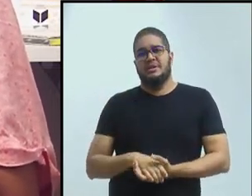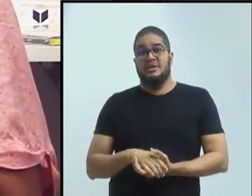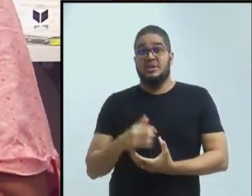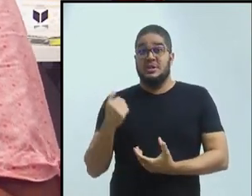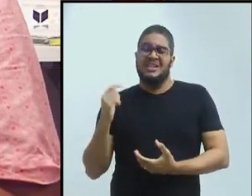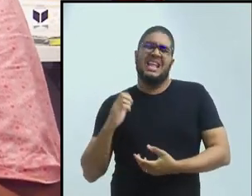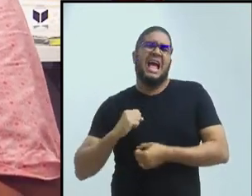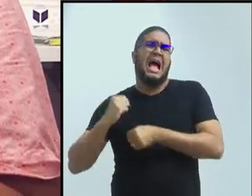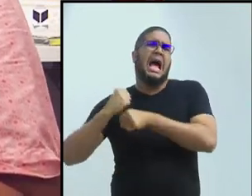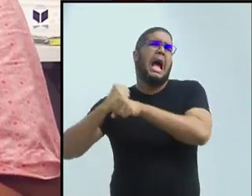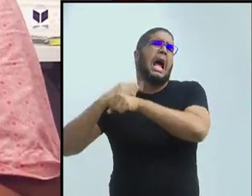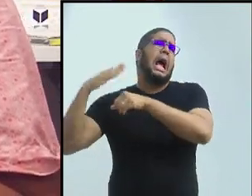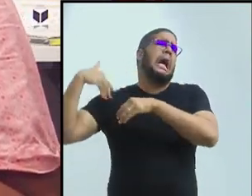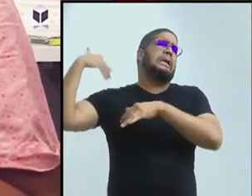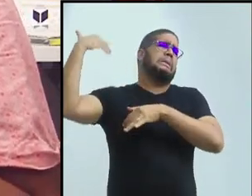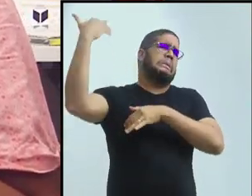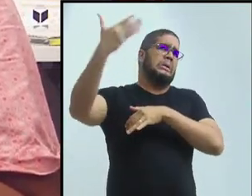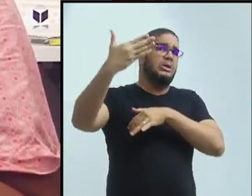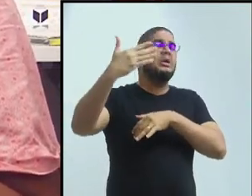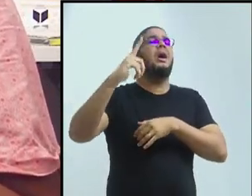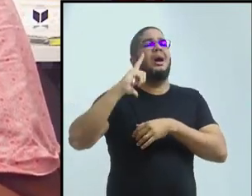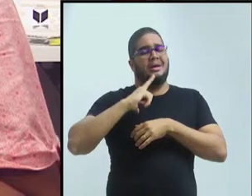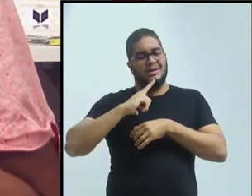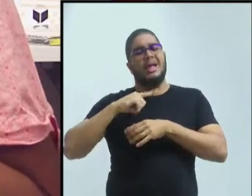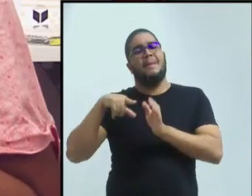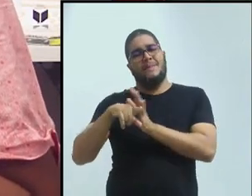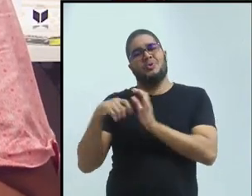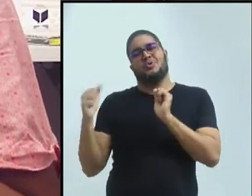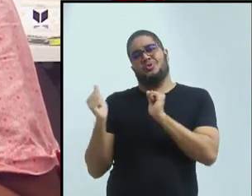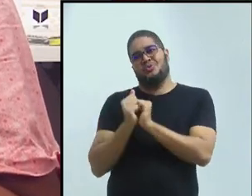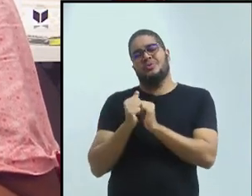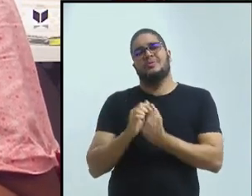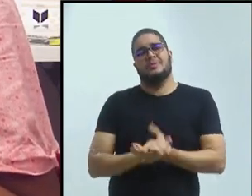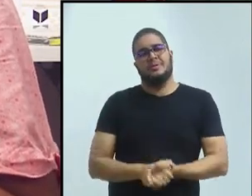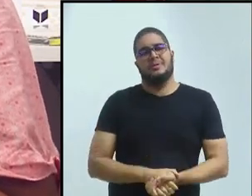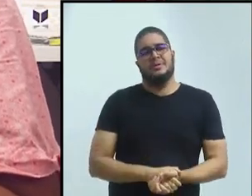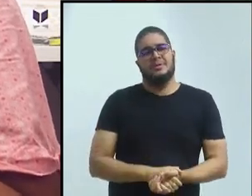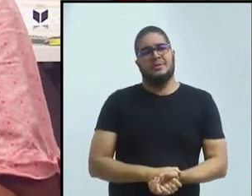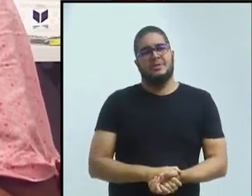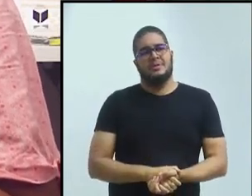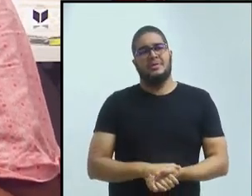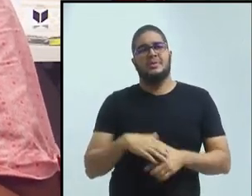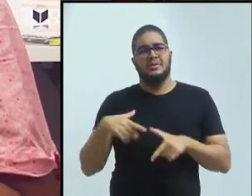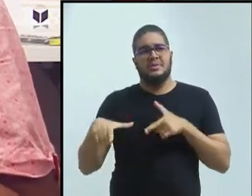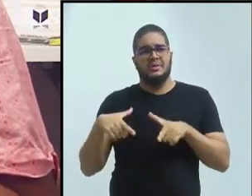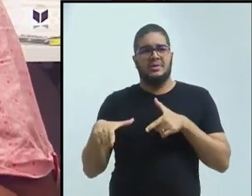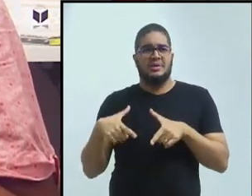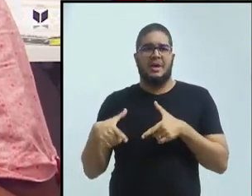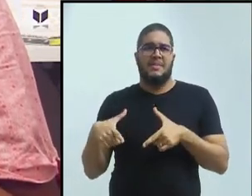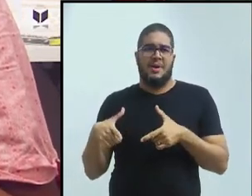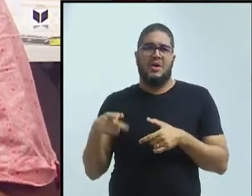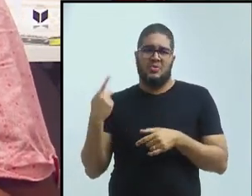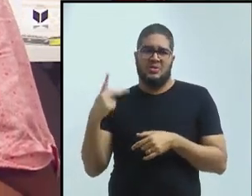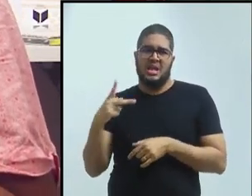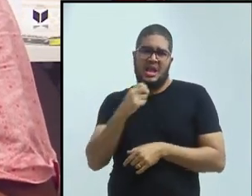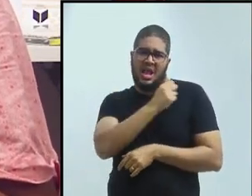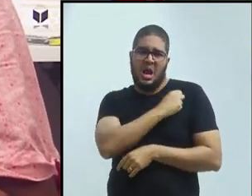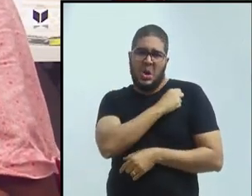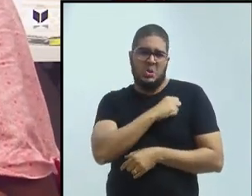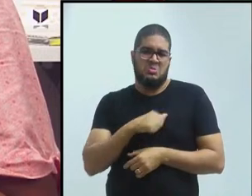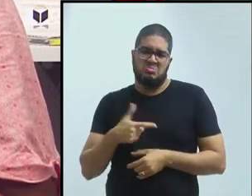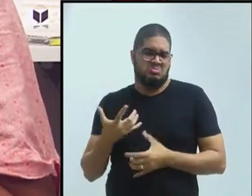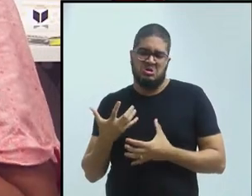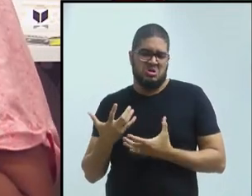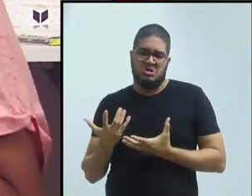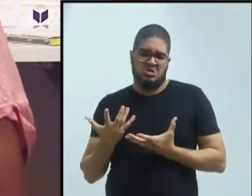anos. Trabalhos dos alunos, numa revista brasileira, não vai aceitar. Você não vai conseguir